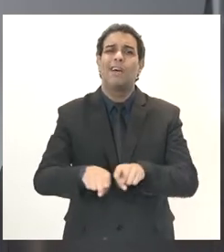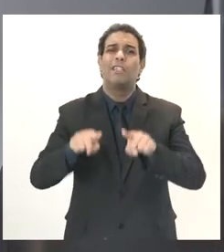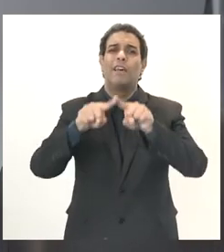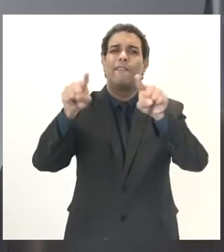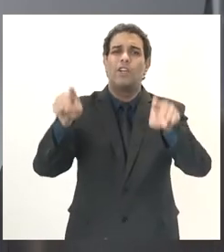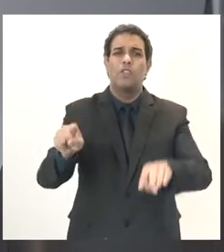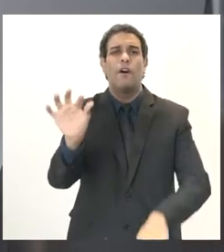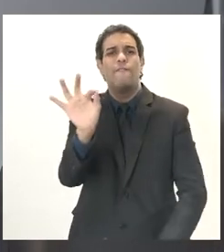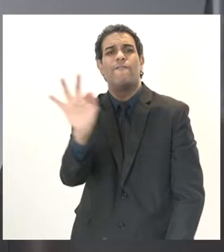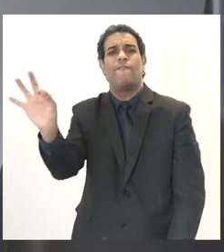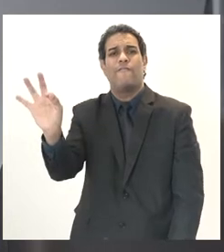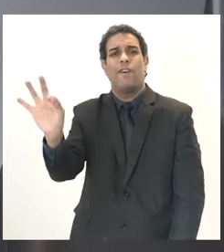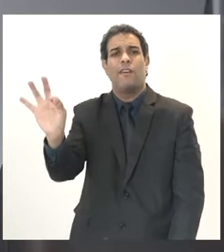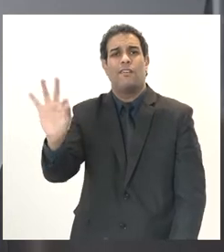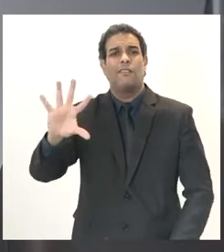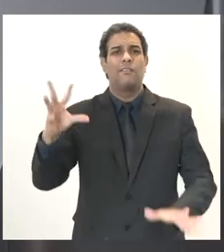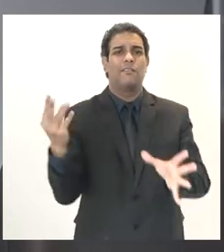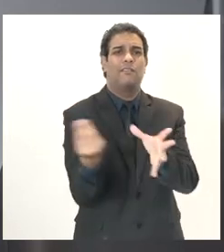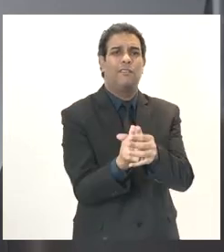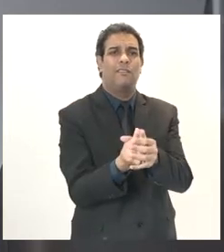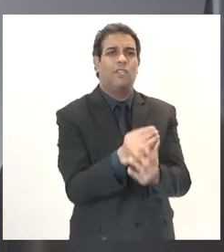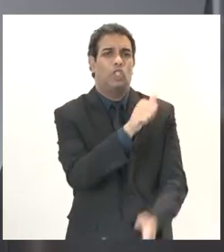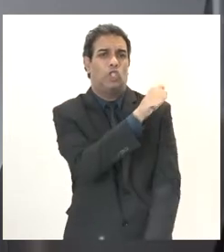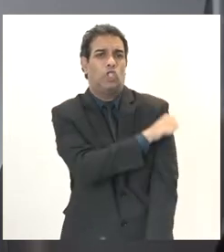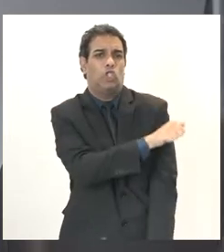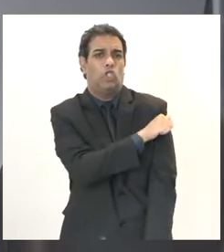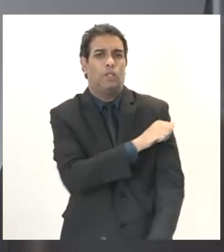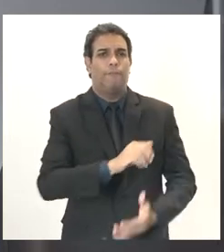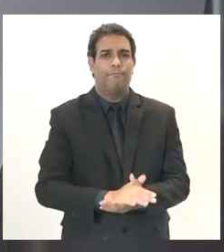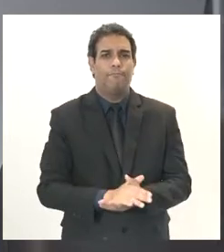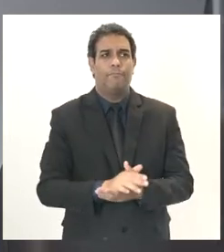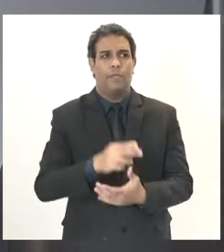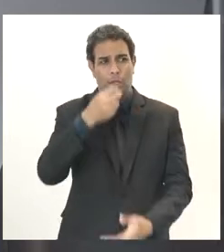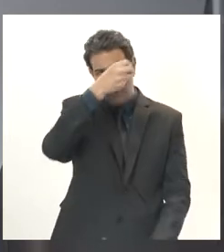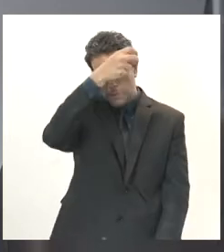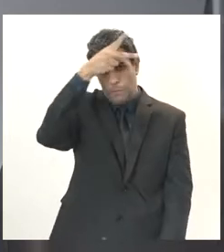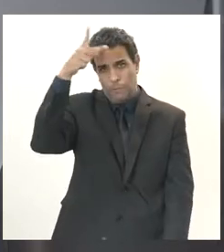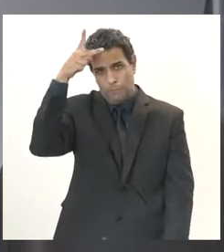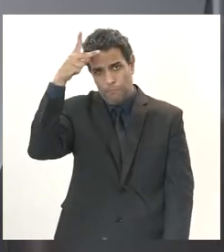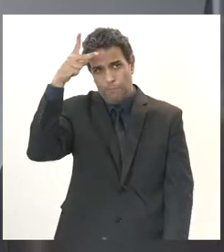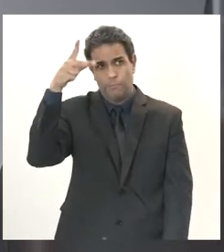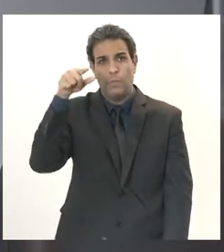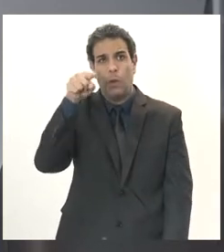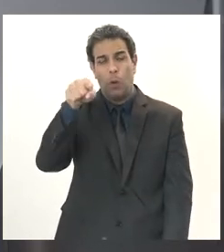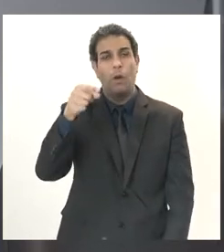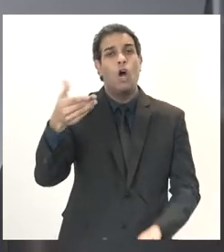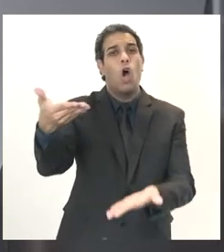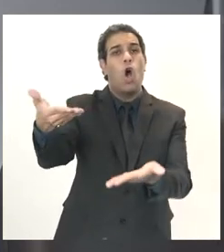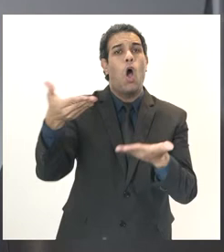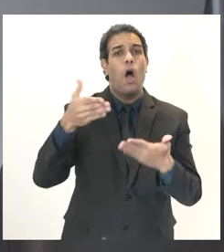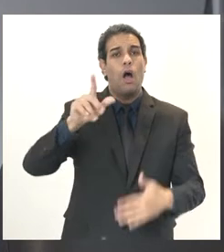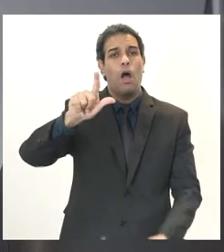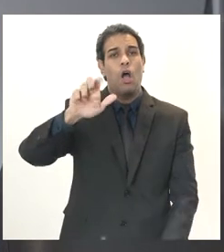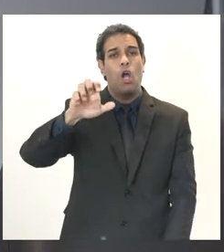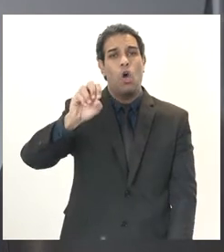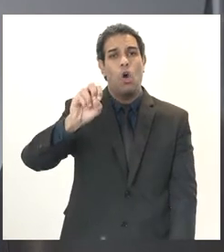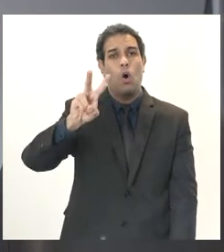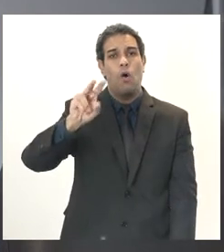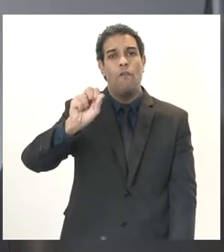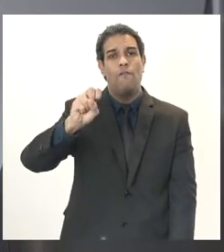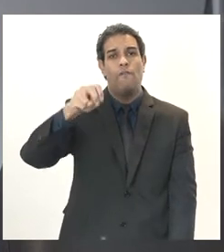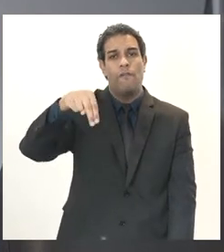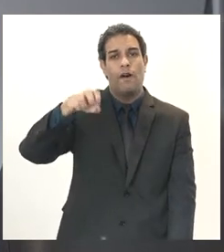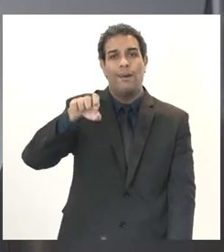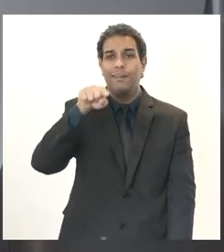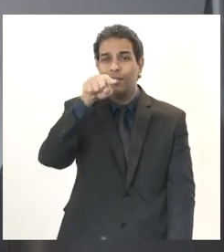aqui no estado do Rio de Janeiro nos municípios e no estado do Rio de Janeiro Giovanni Sousa de Resende o